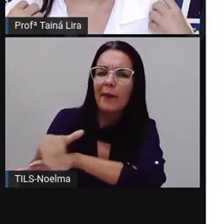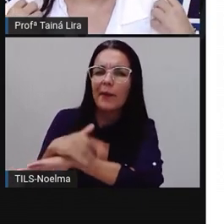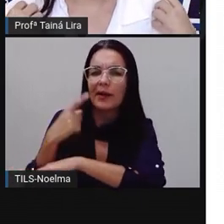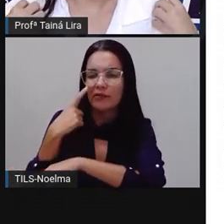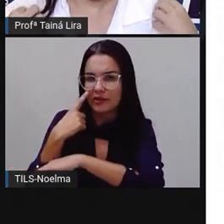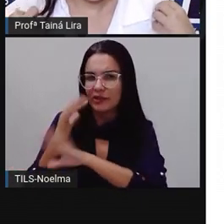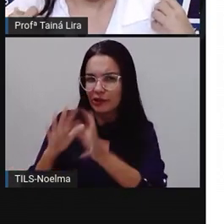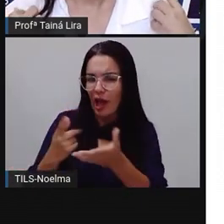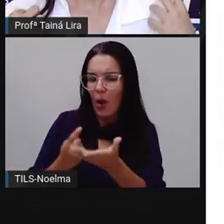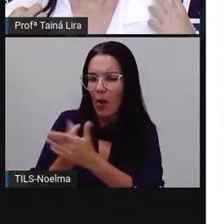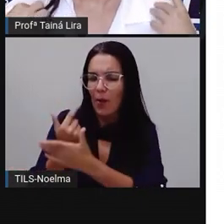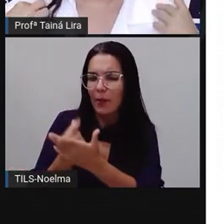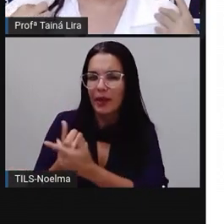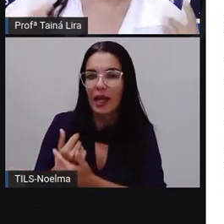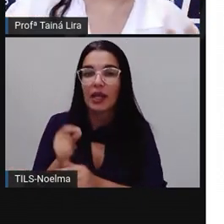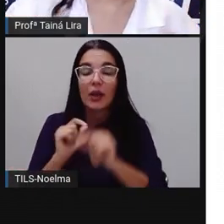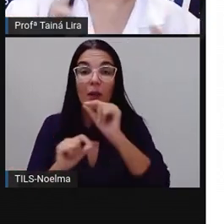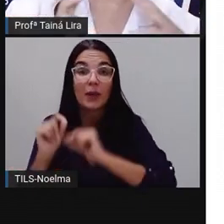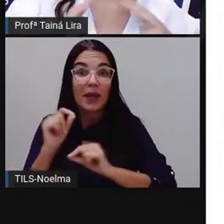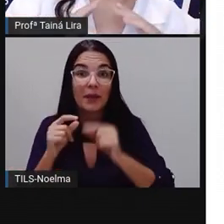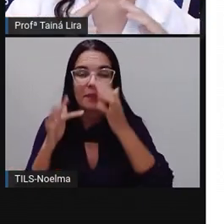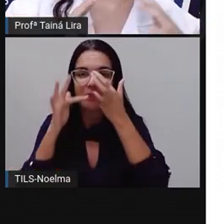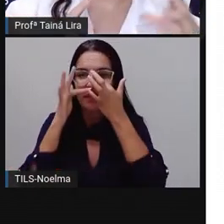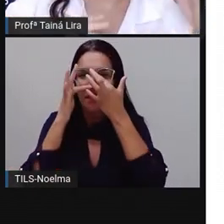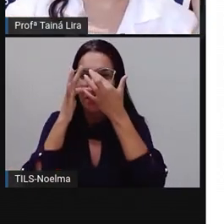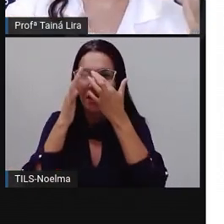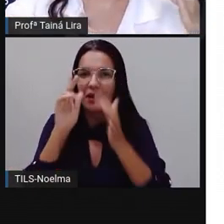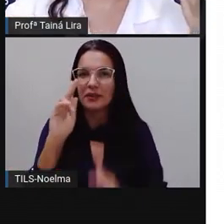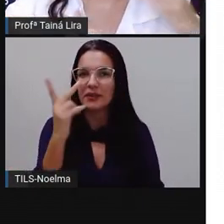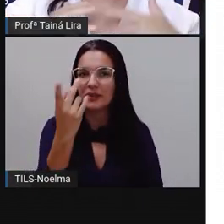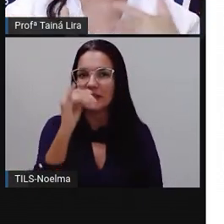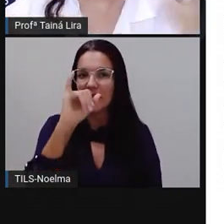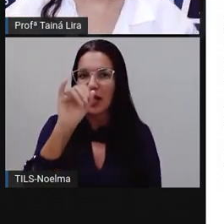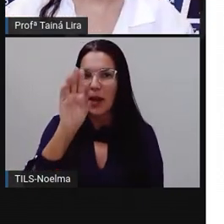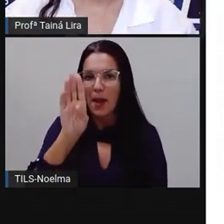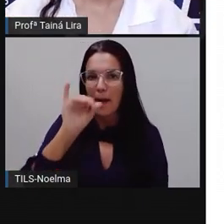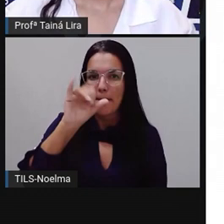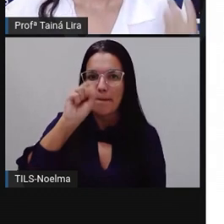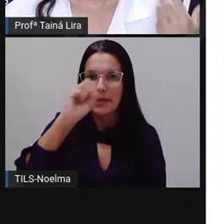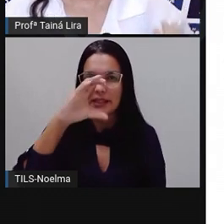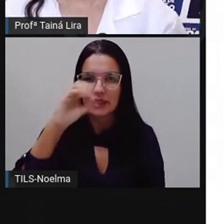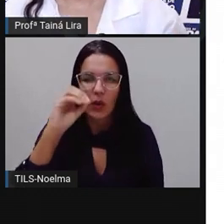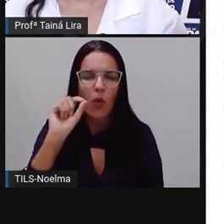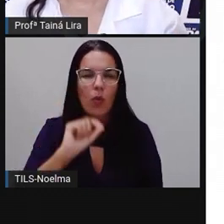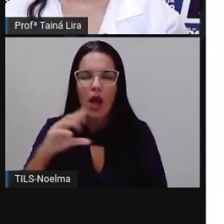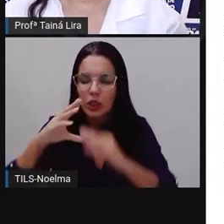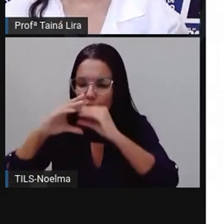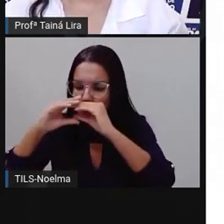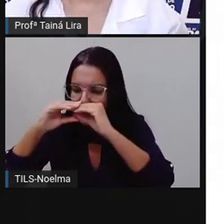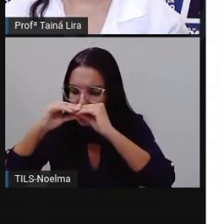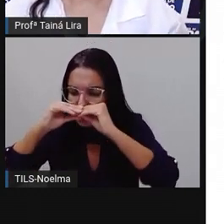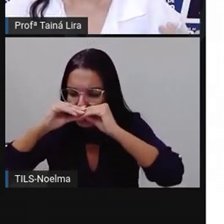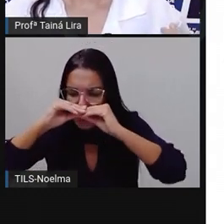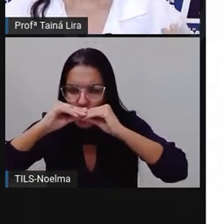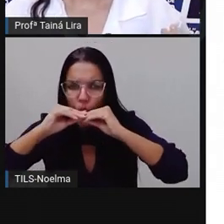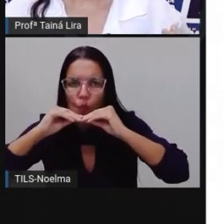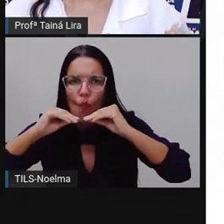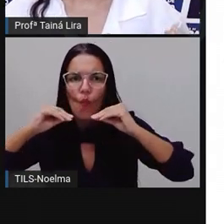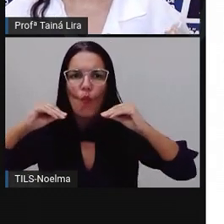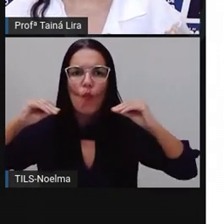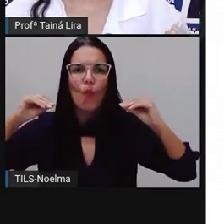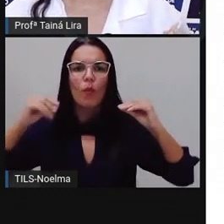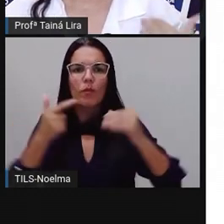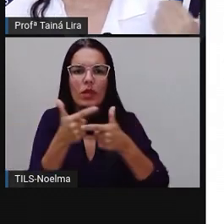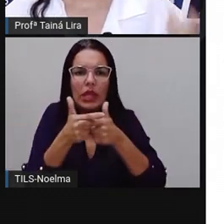mesma já comprei o hibisco. Ele vem desidratado, né, no saquinho. E essa é a imagem, ó, do